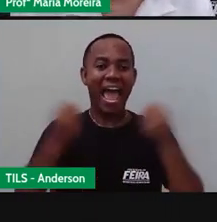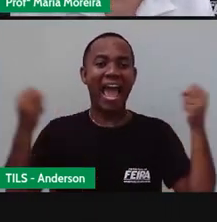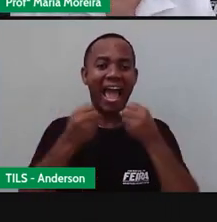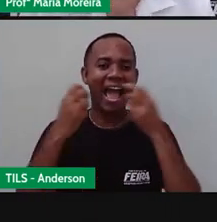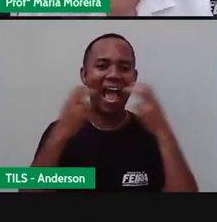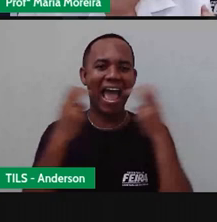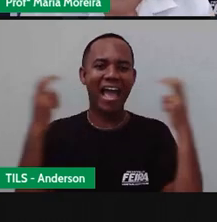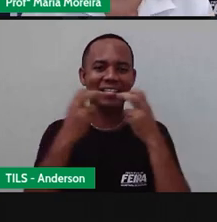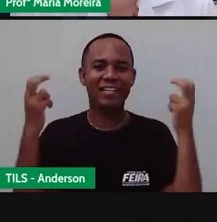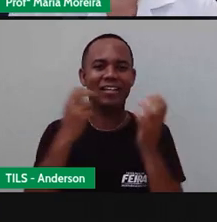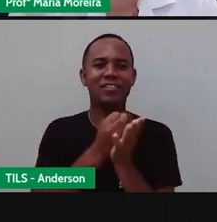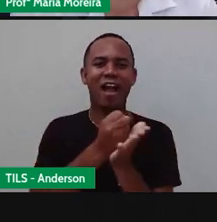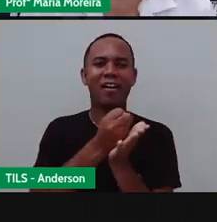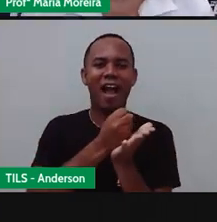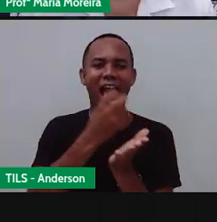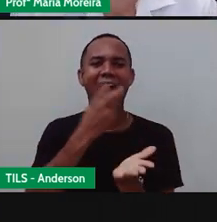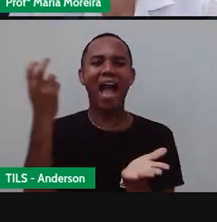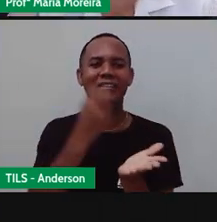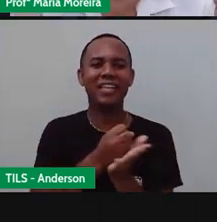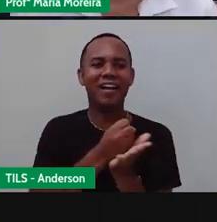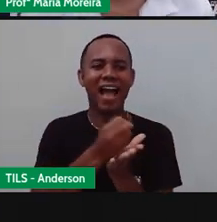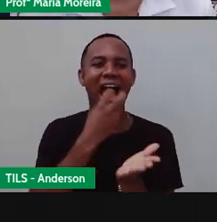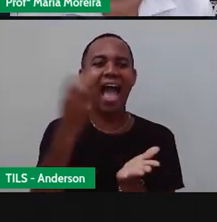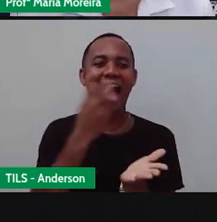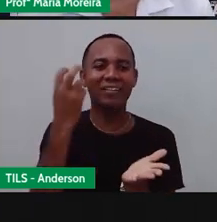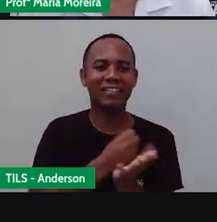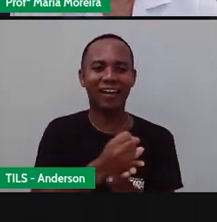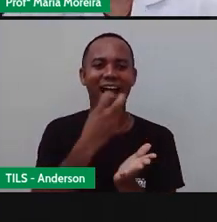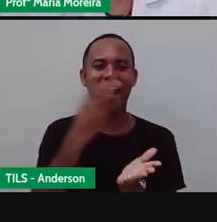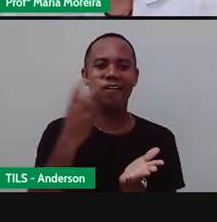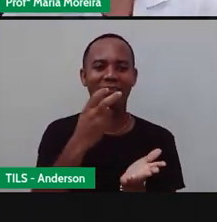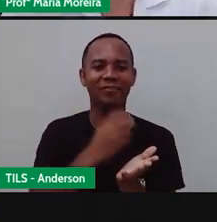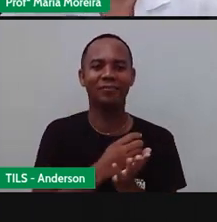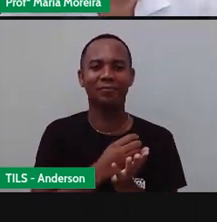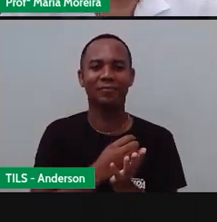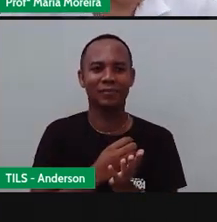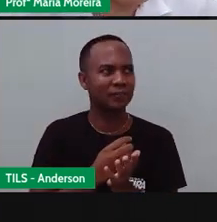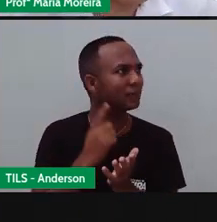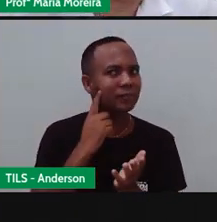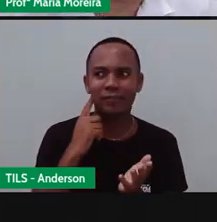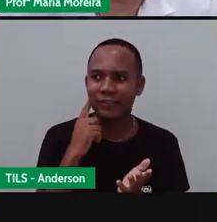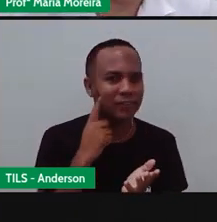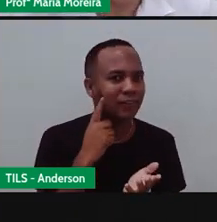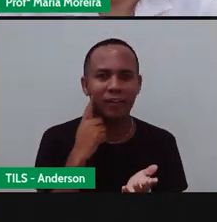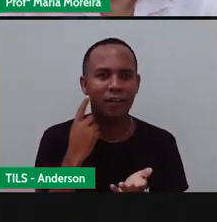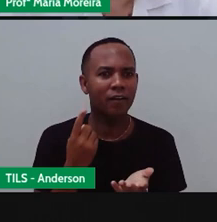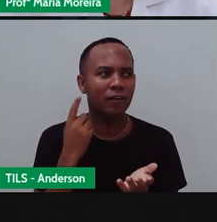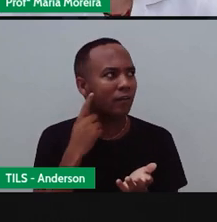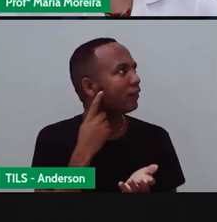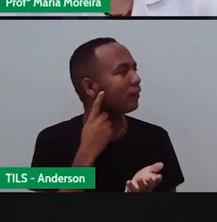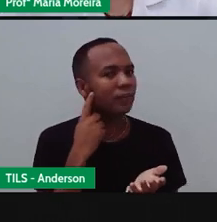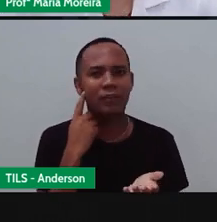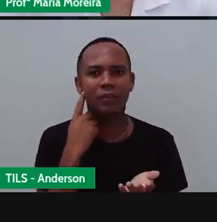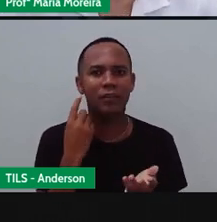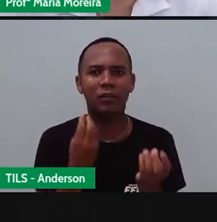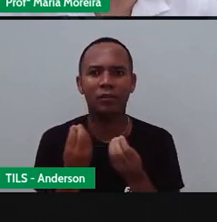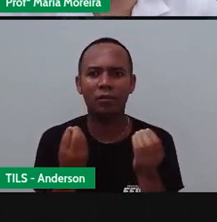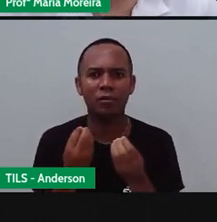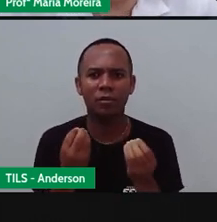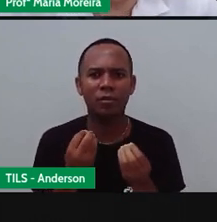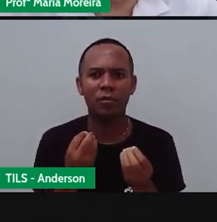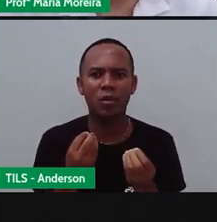que pode Socorro Socorro Socorro Que barulho é esse? Indaga o